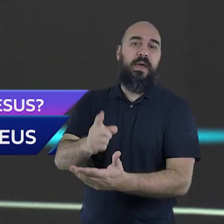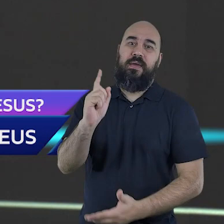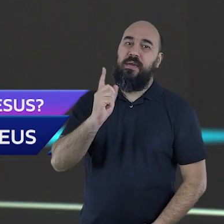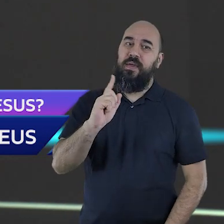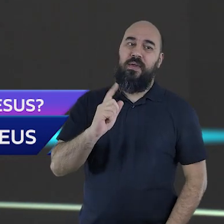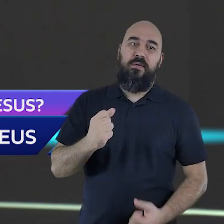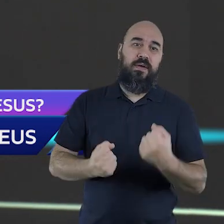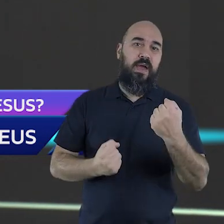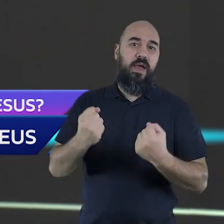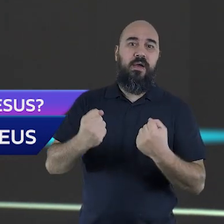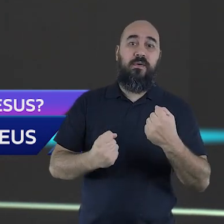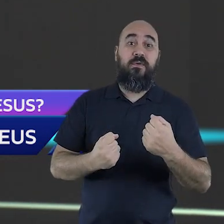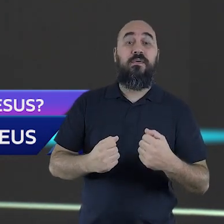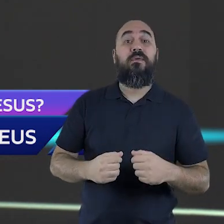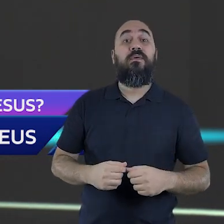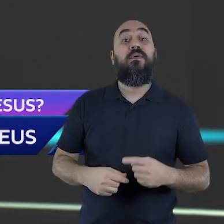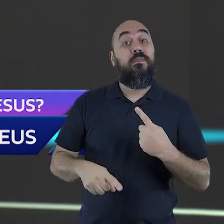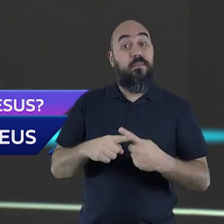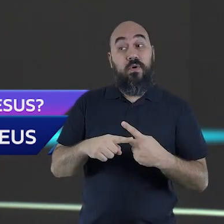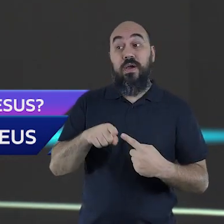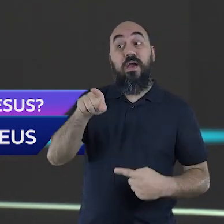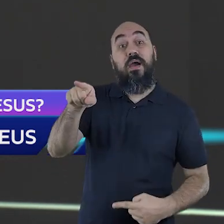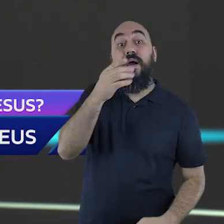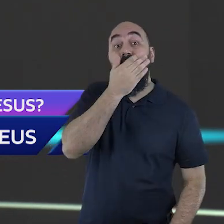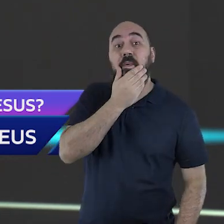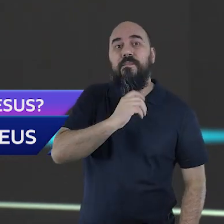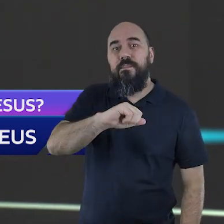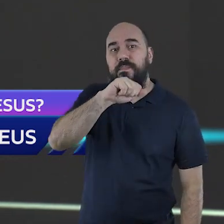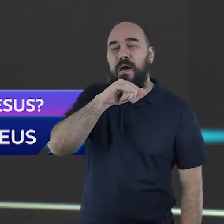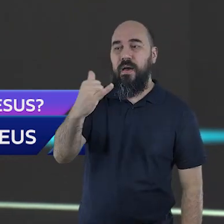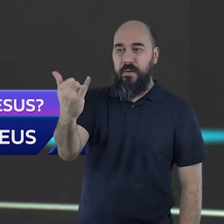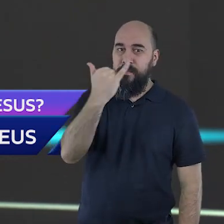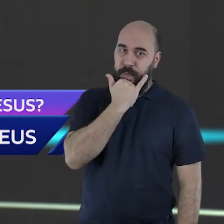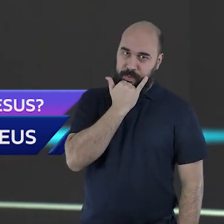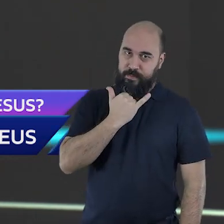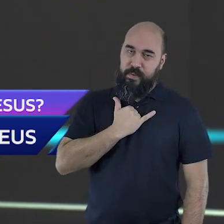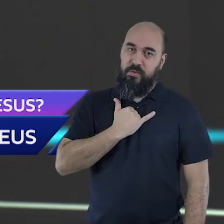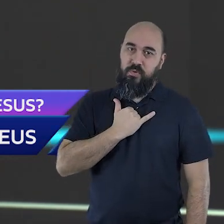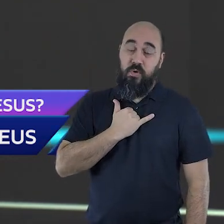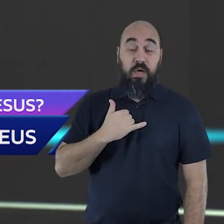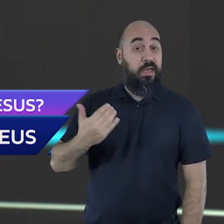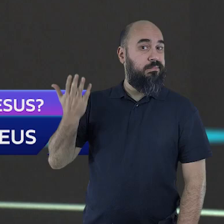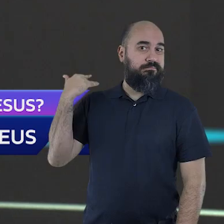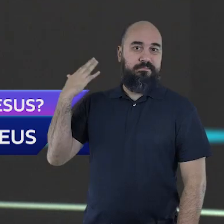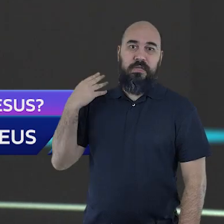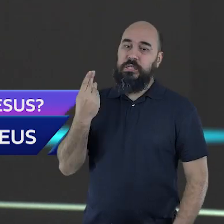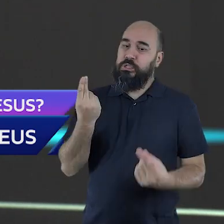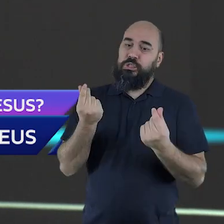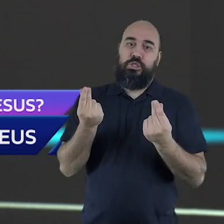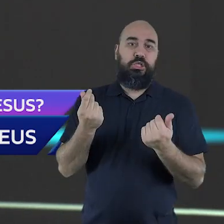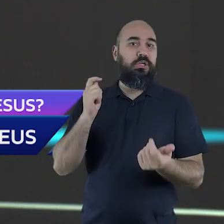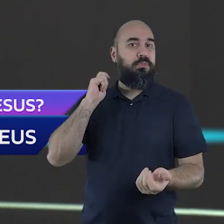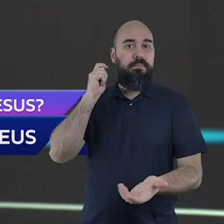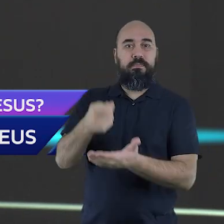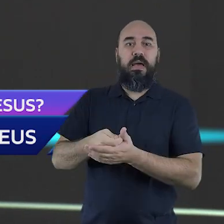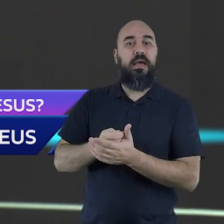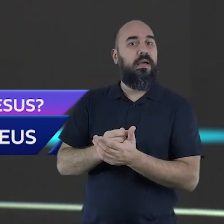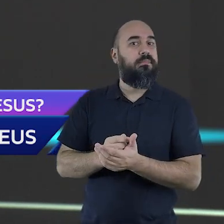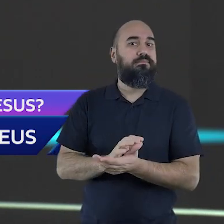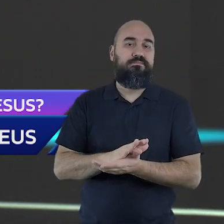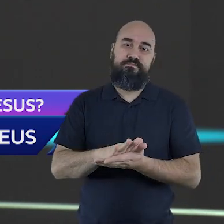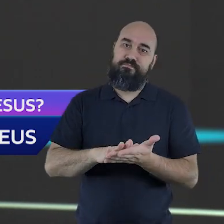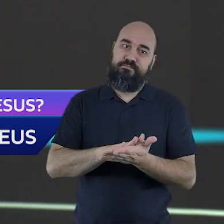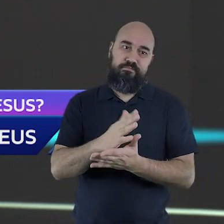Porque eu fui perdoado de uma dívida. Que eu não teria condições à época de ressarcir a dívida.